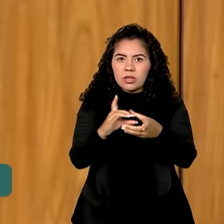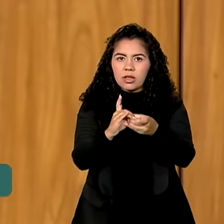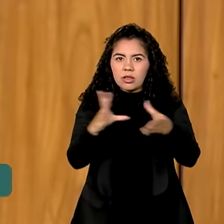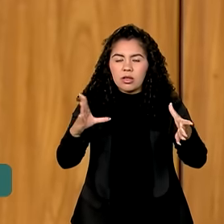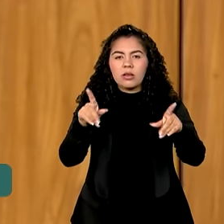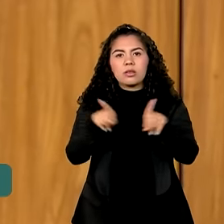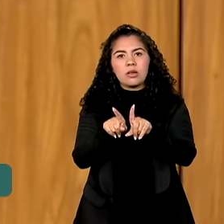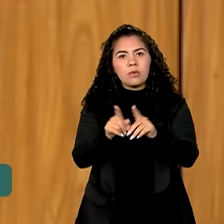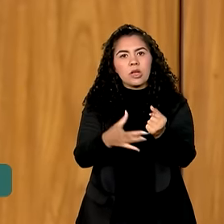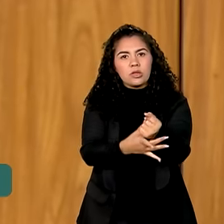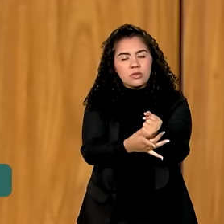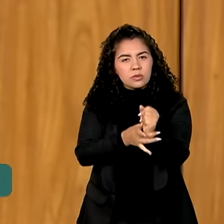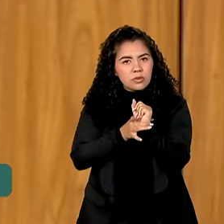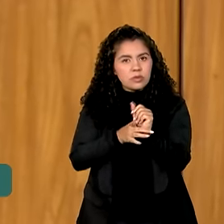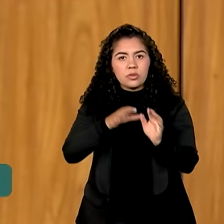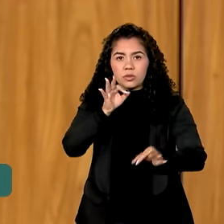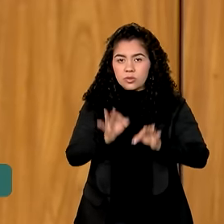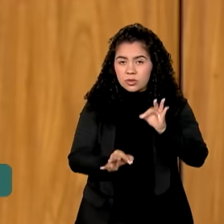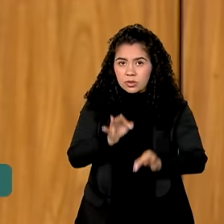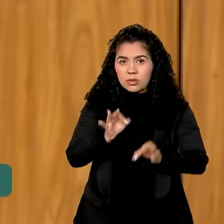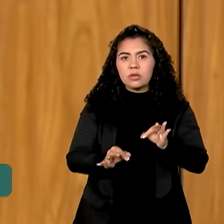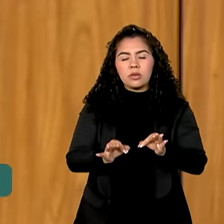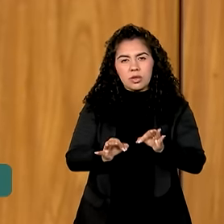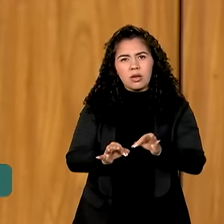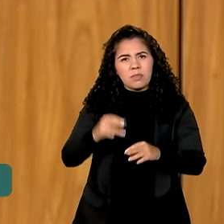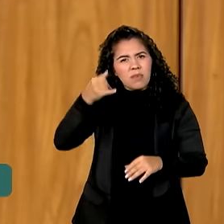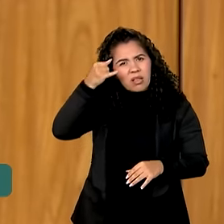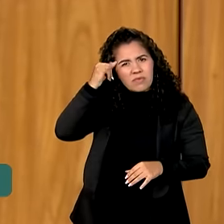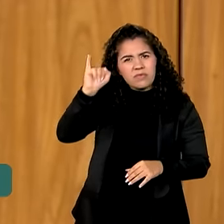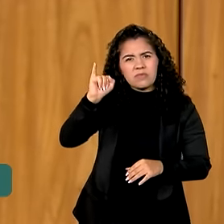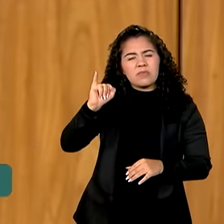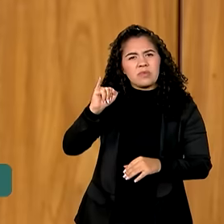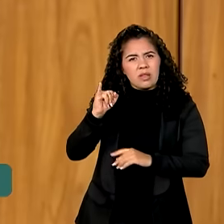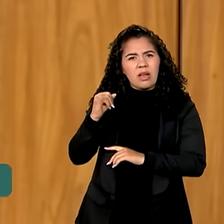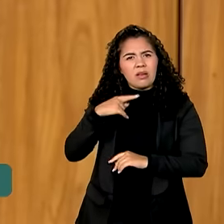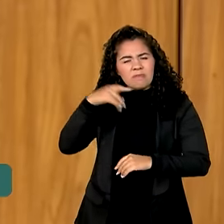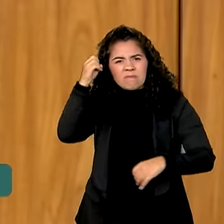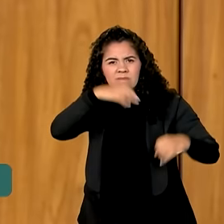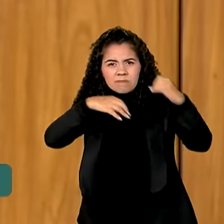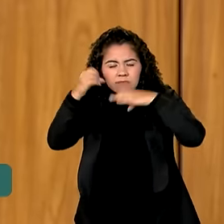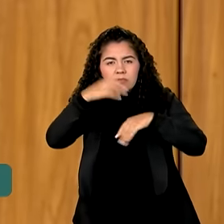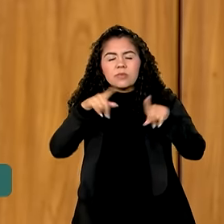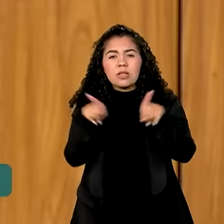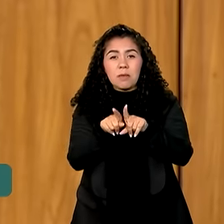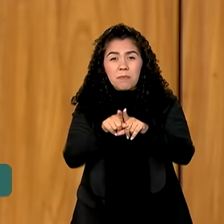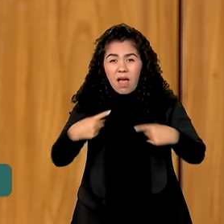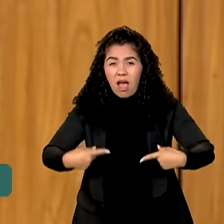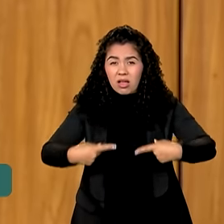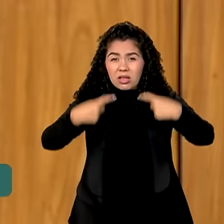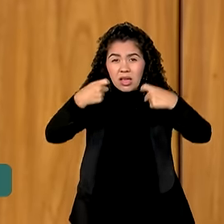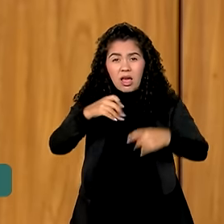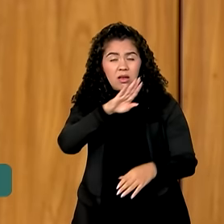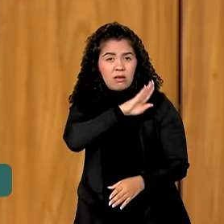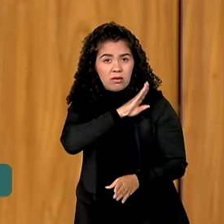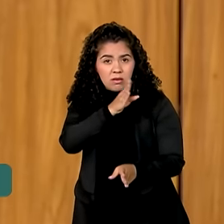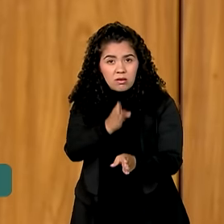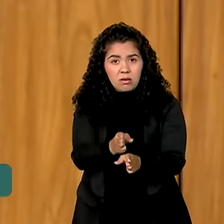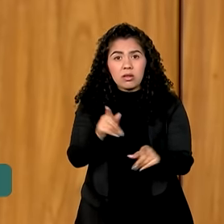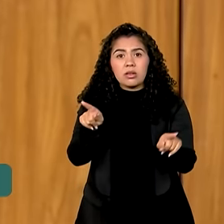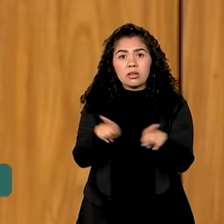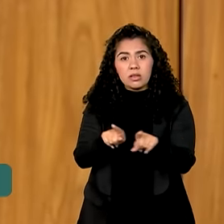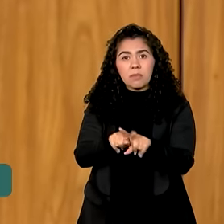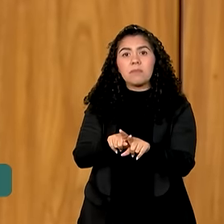as ameaças do extremismo. A guerra na Ucrânia e o conflito em Gaza mostram que abrir mão do